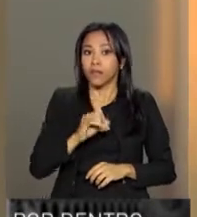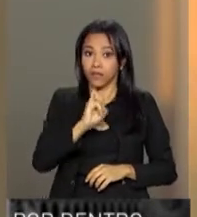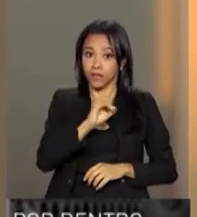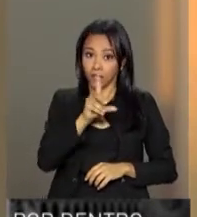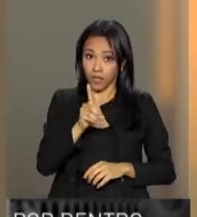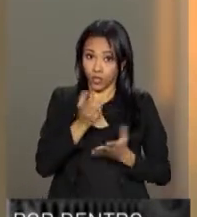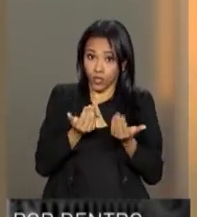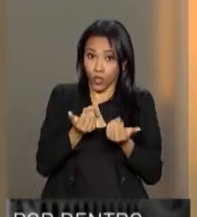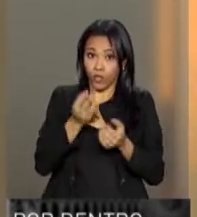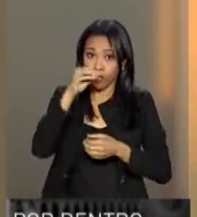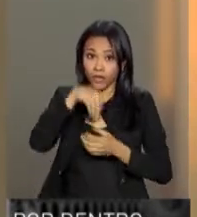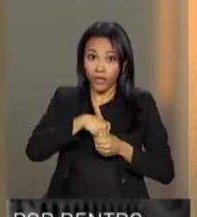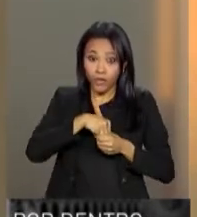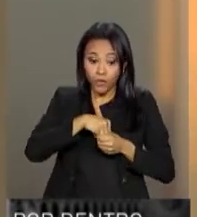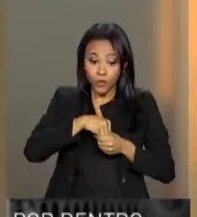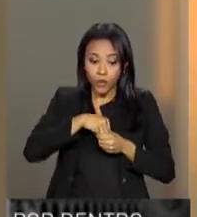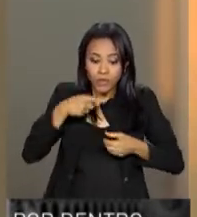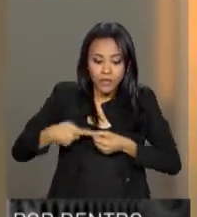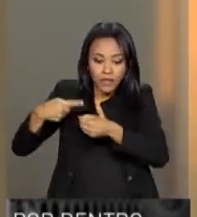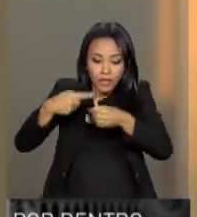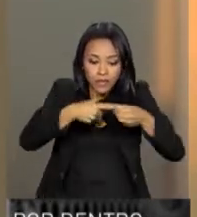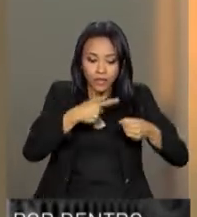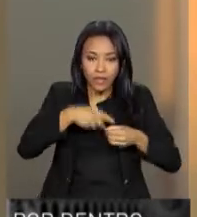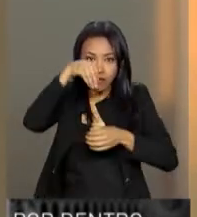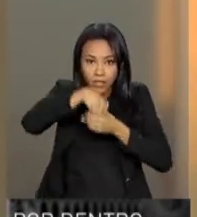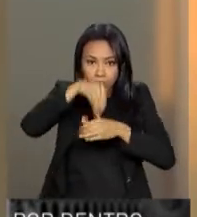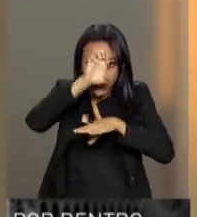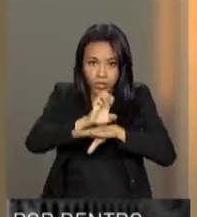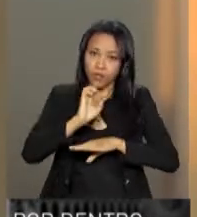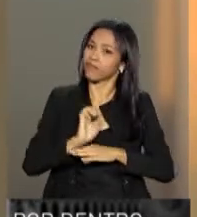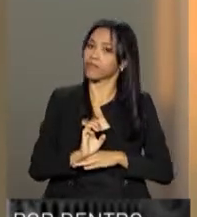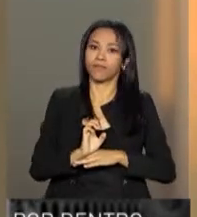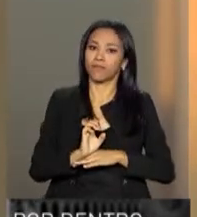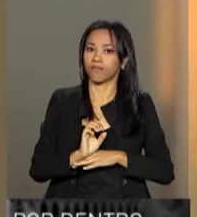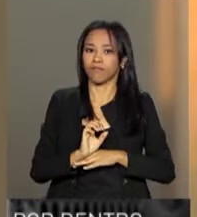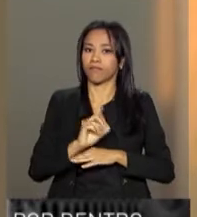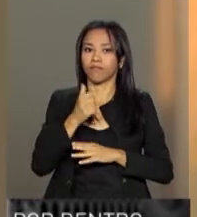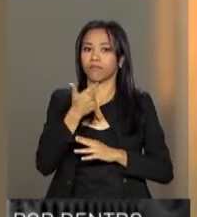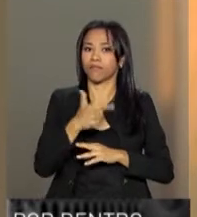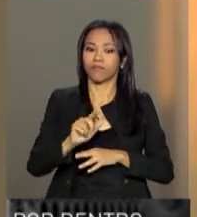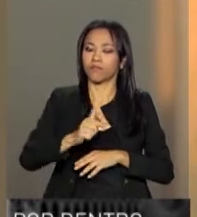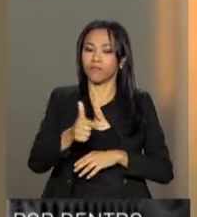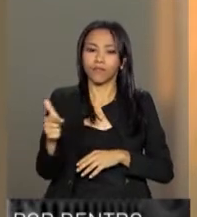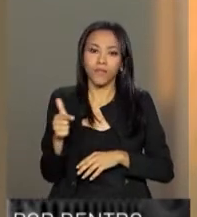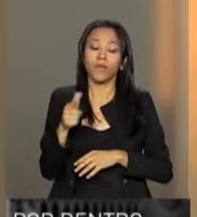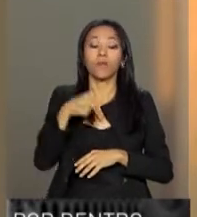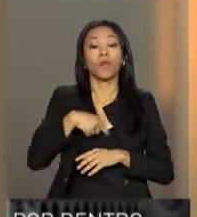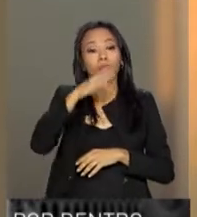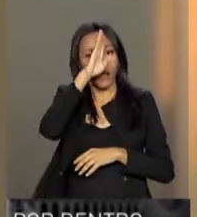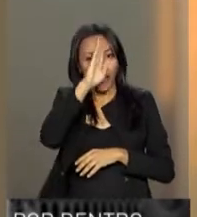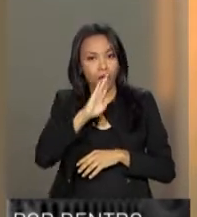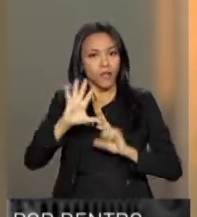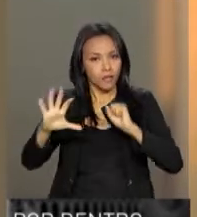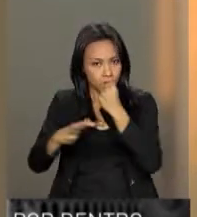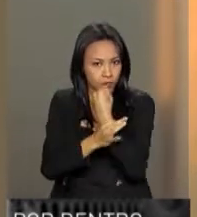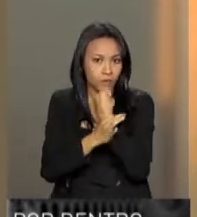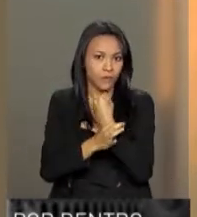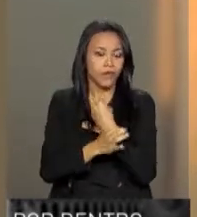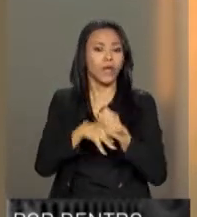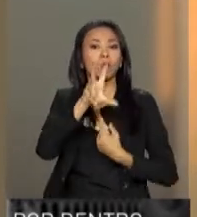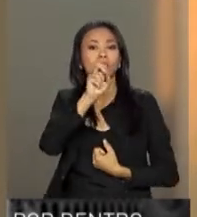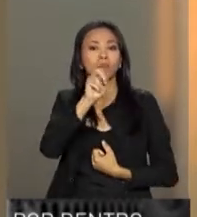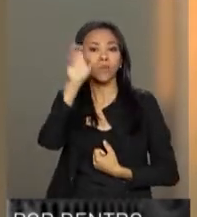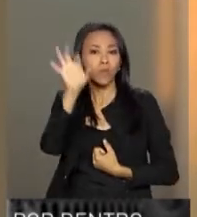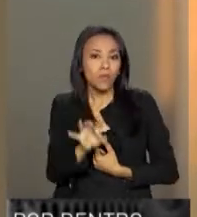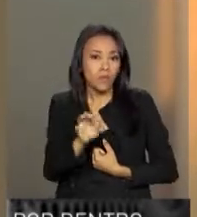jovem dentro de cada Estado, porque a garantia das passagens interestaduais gratuitas e com 50% de